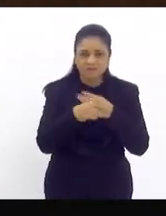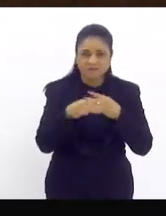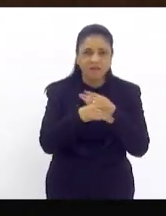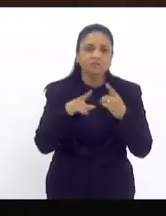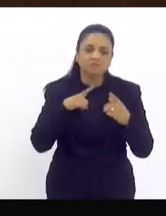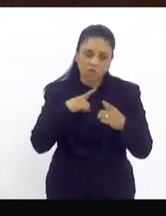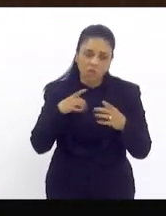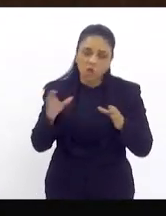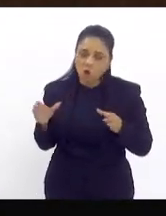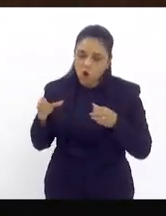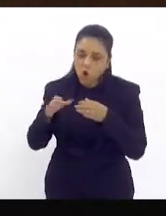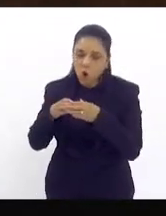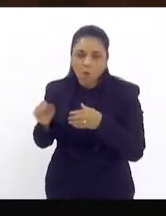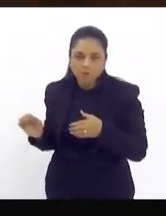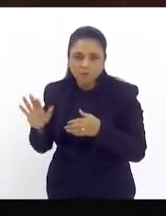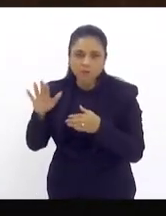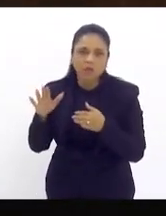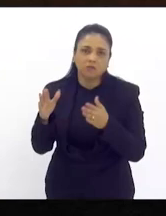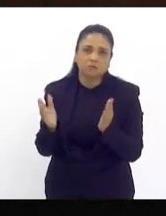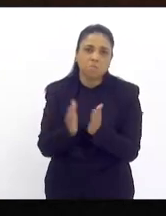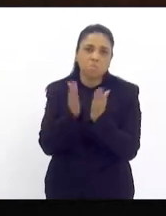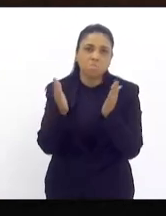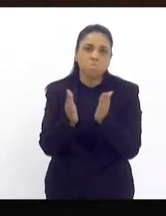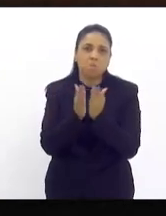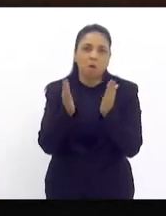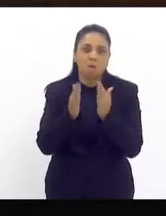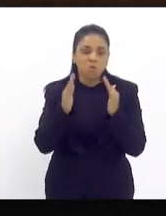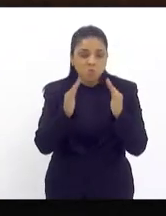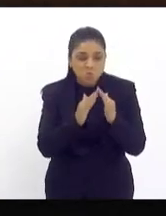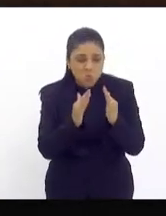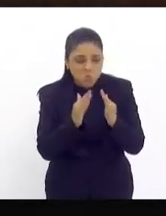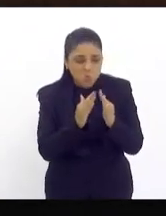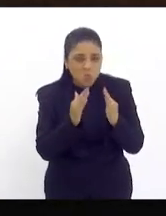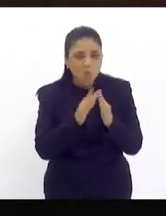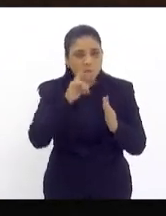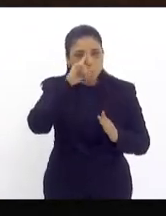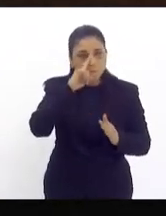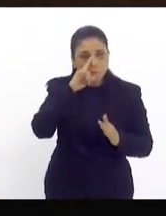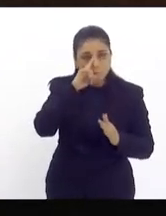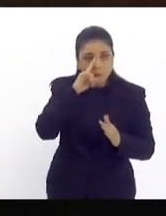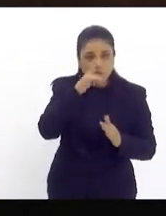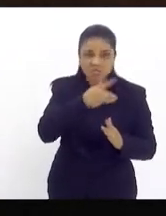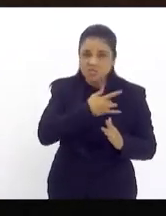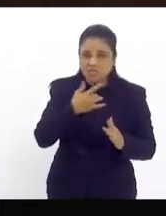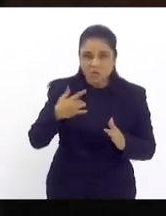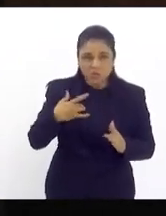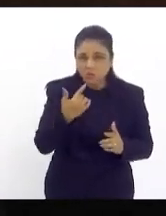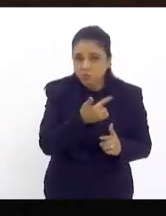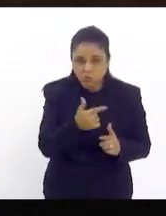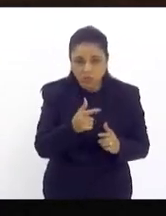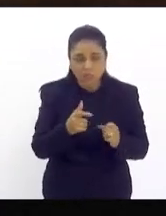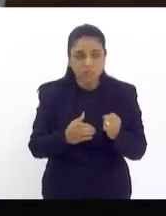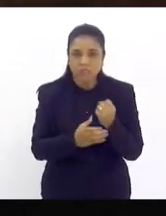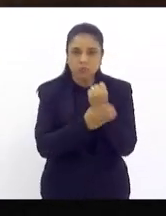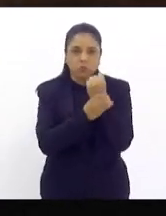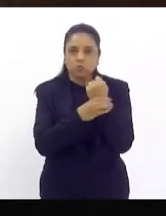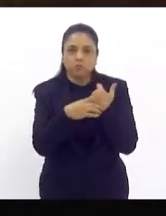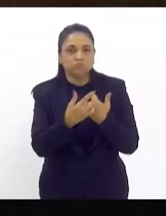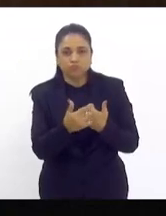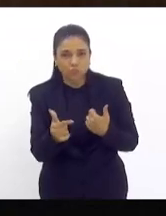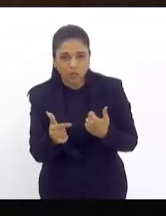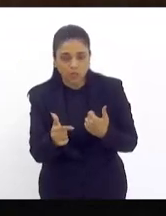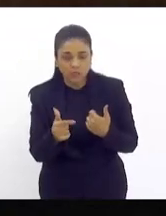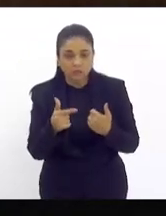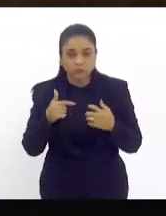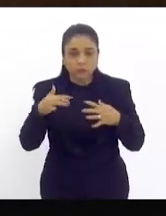comunidades empobrecidas com gente morando em lugar insalubre e inseguro todas as vezes que